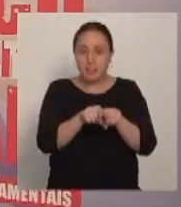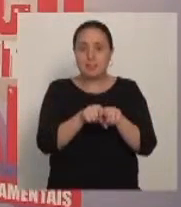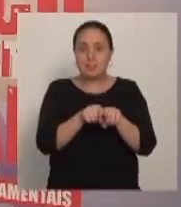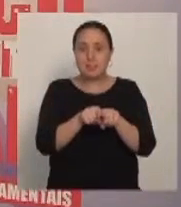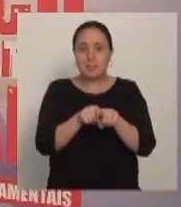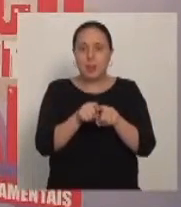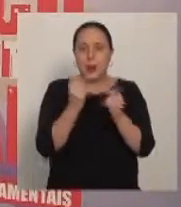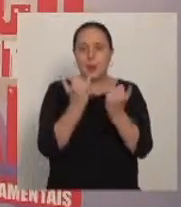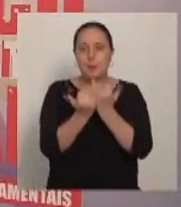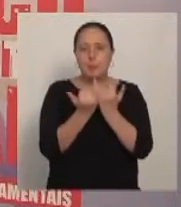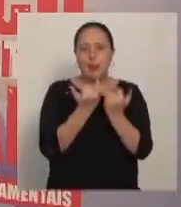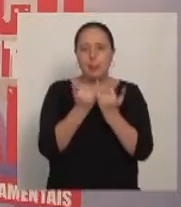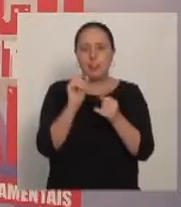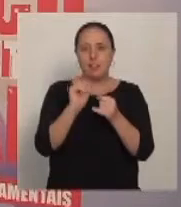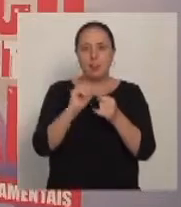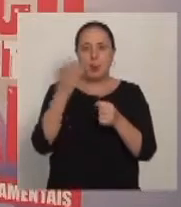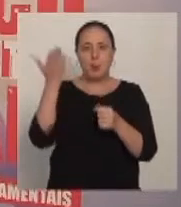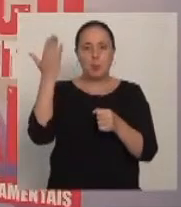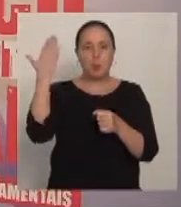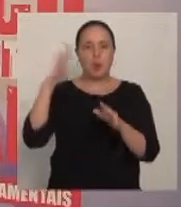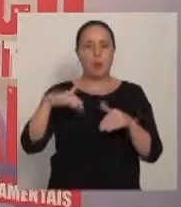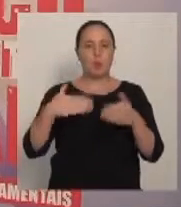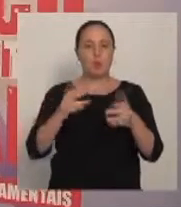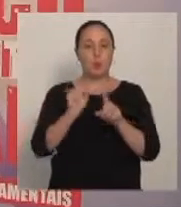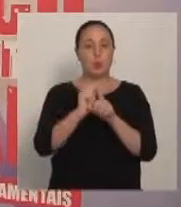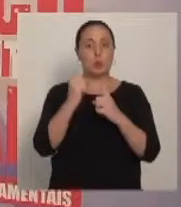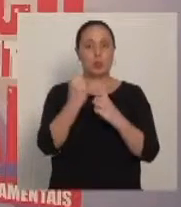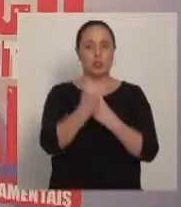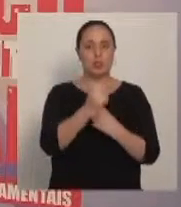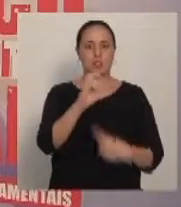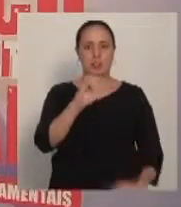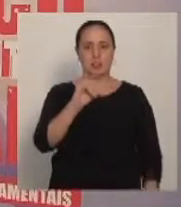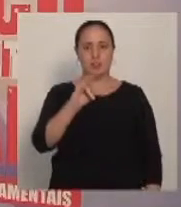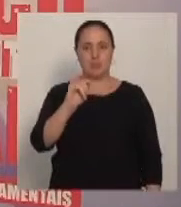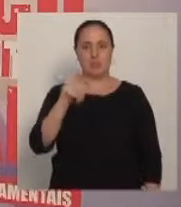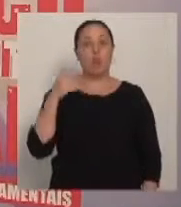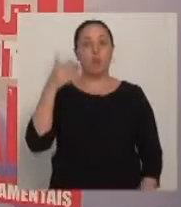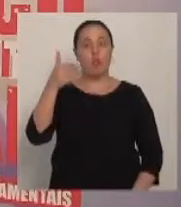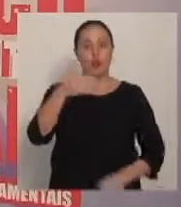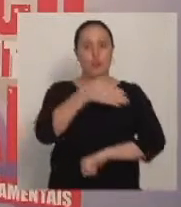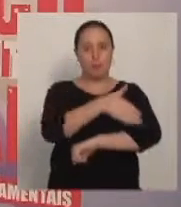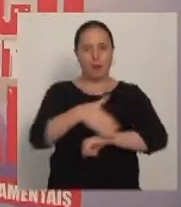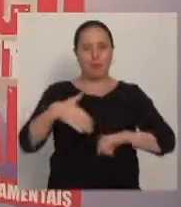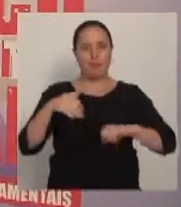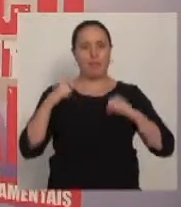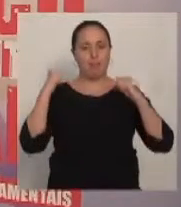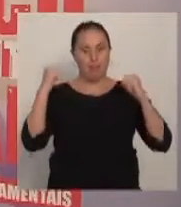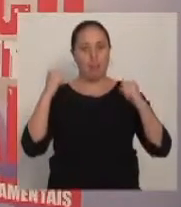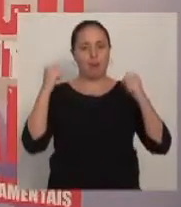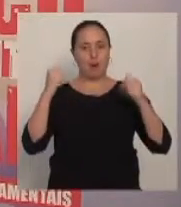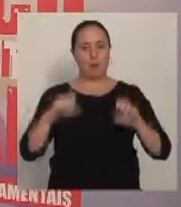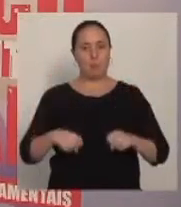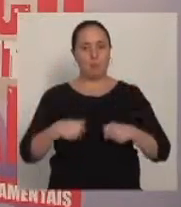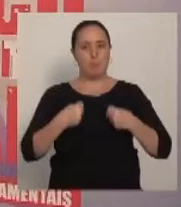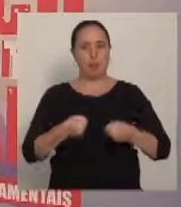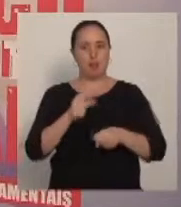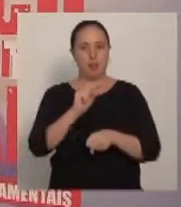Público? Que a gente tenha parceria do Ministério Público com a sociedade civil. Que essa